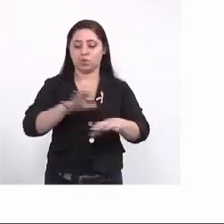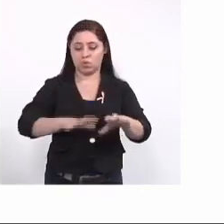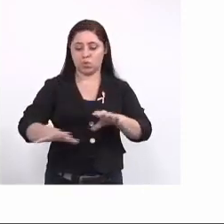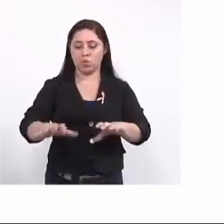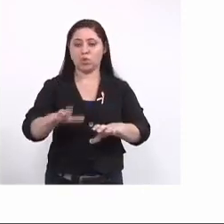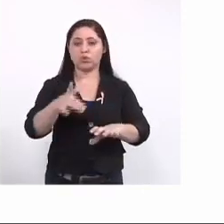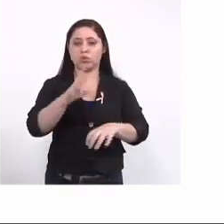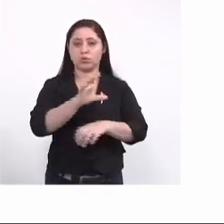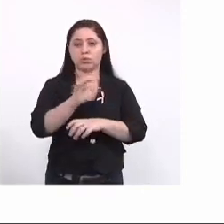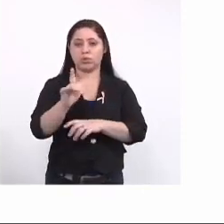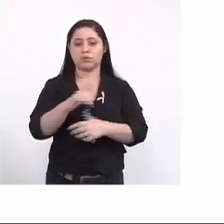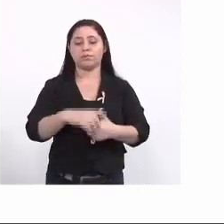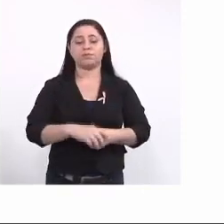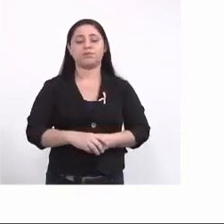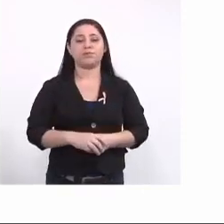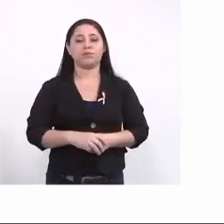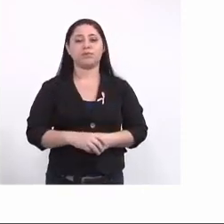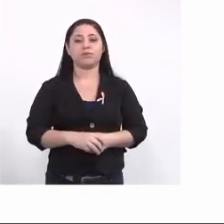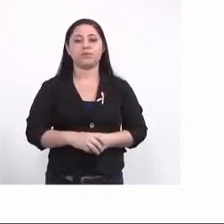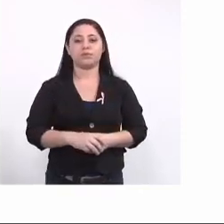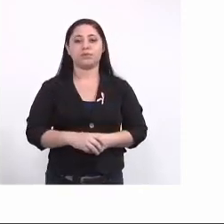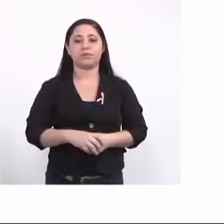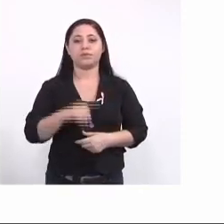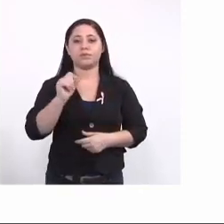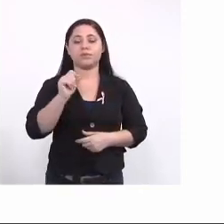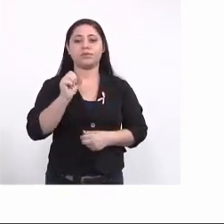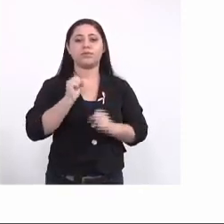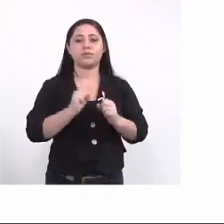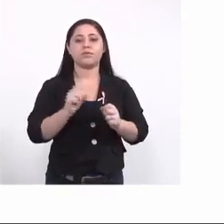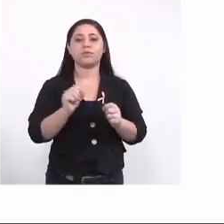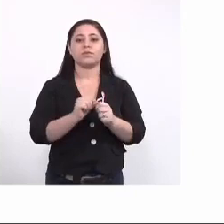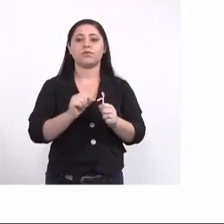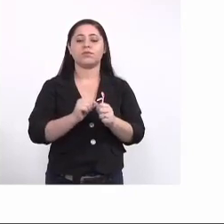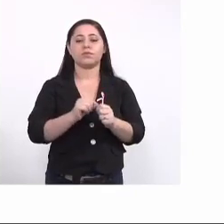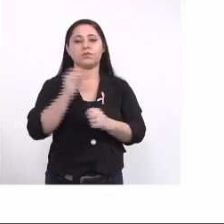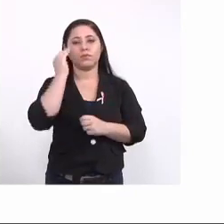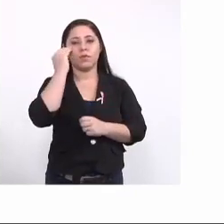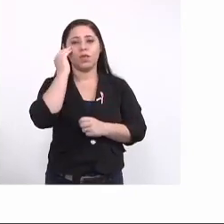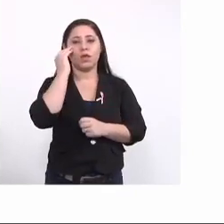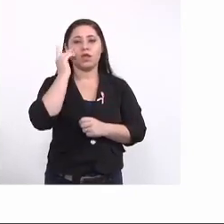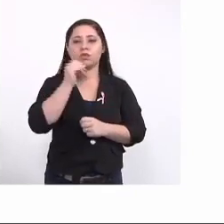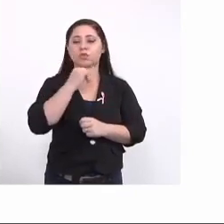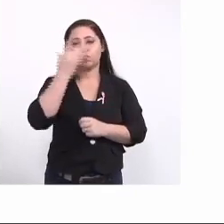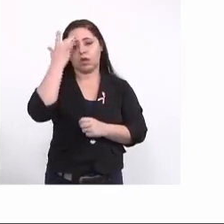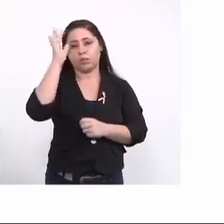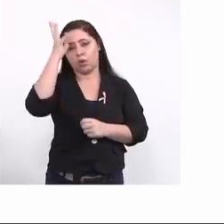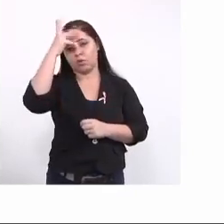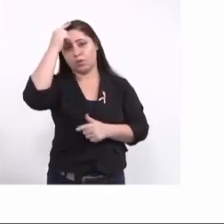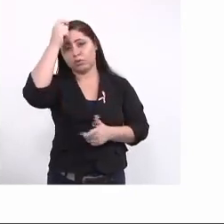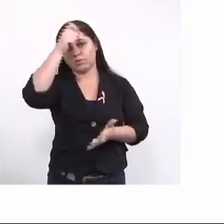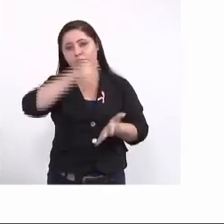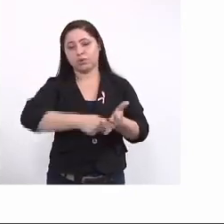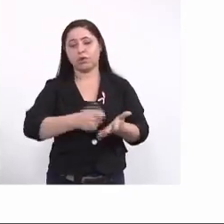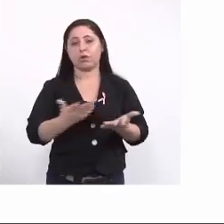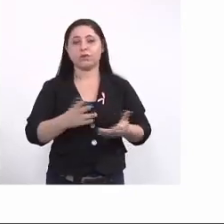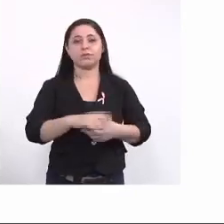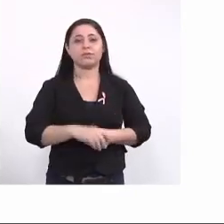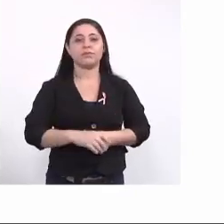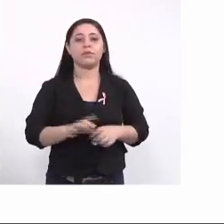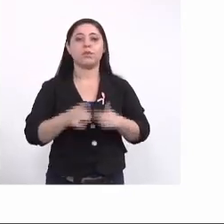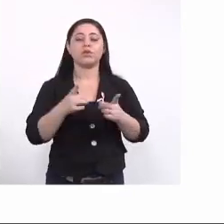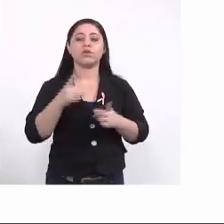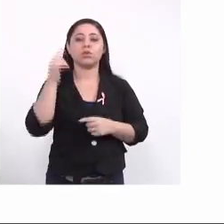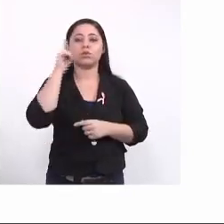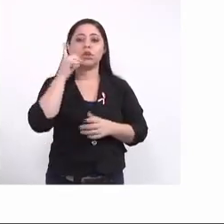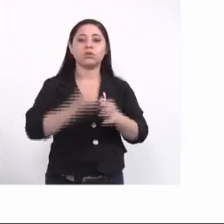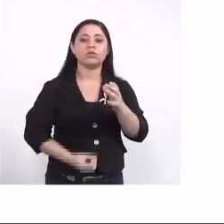e bom o que dá para a gente não dá para tirar uma conclusão efetiva a partir disso mas dá